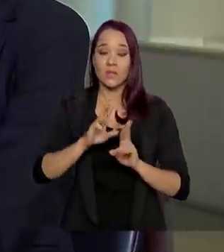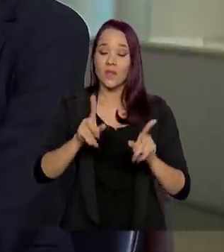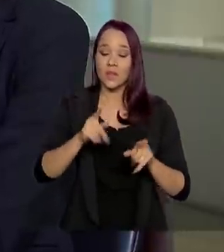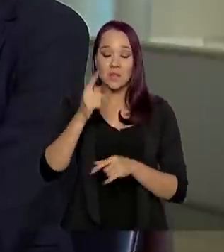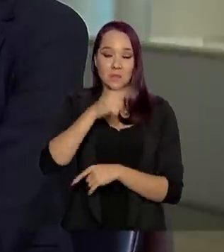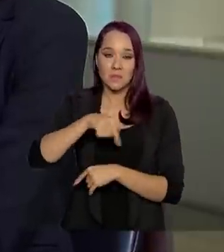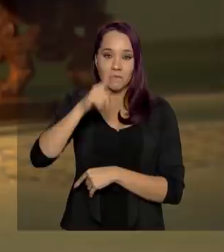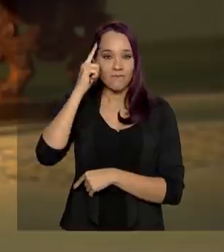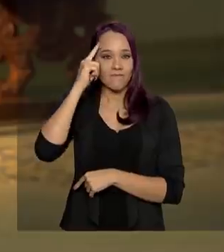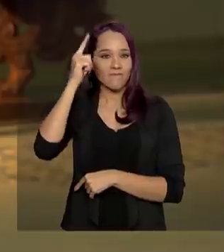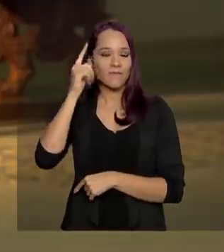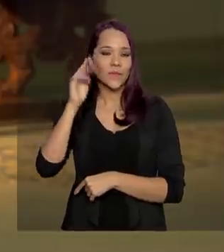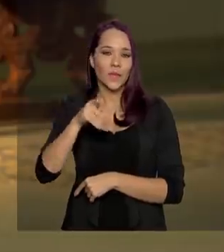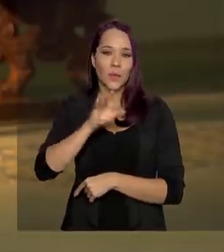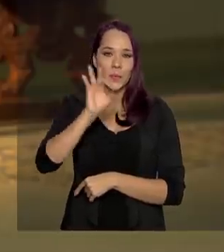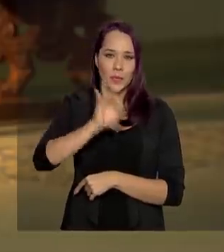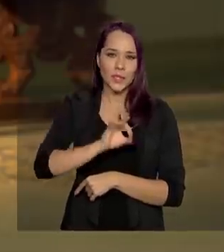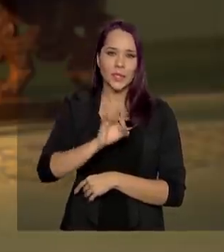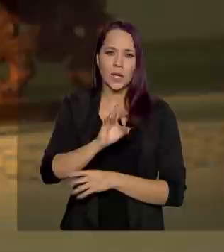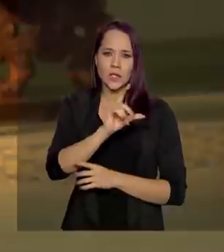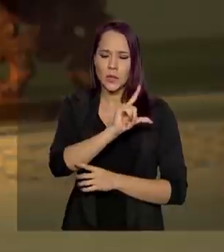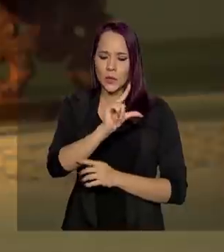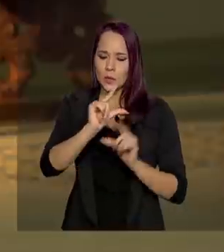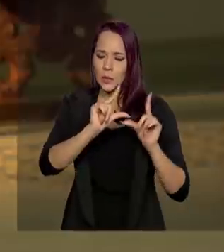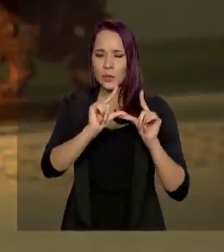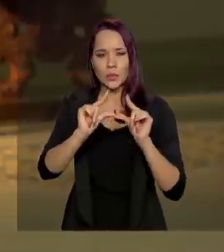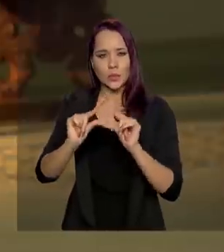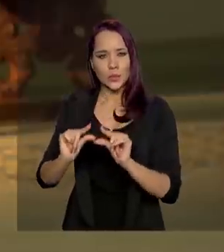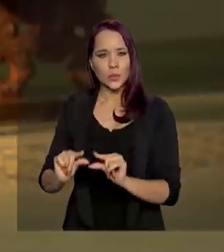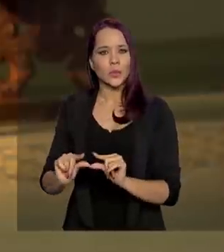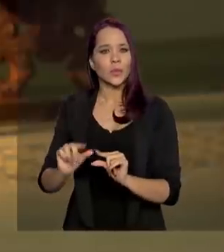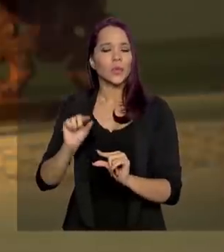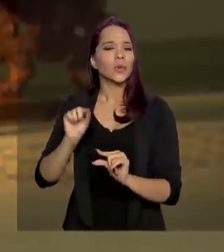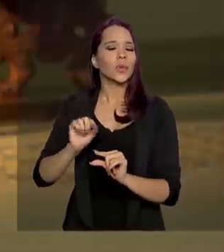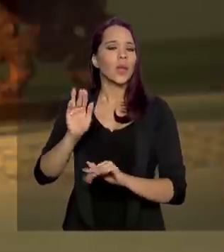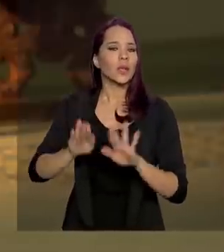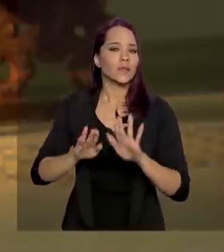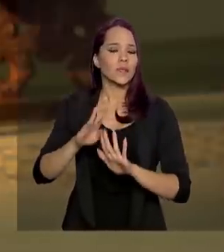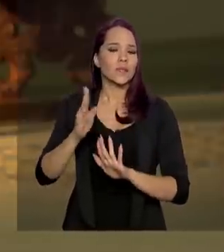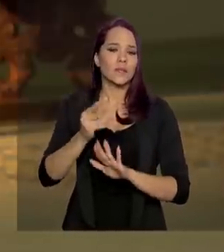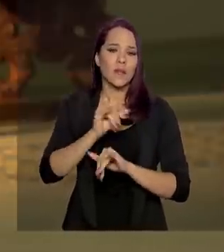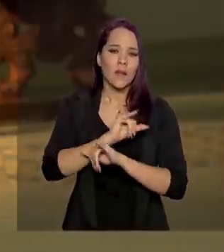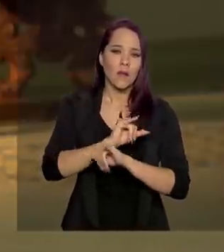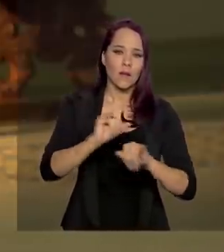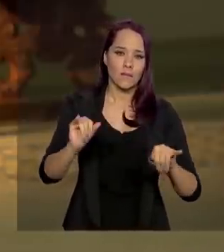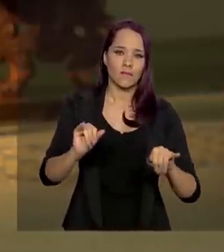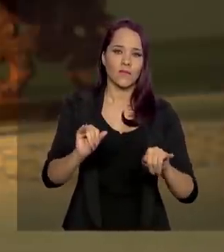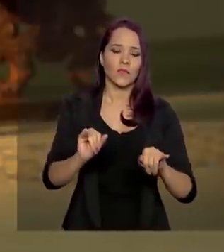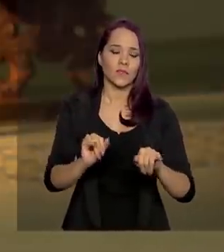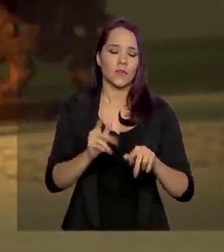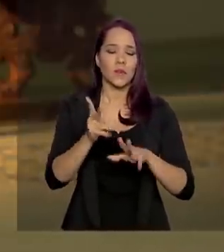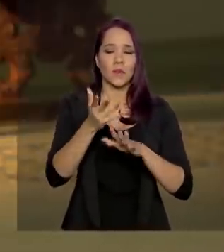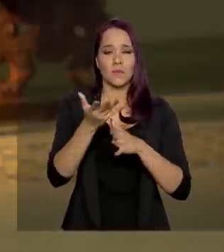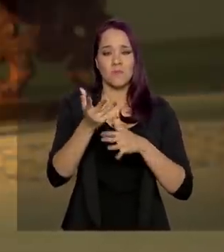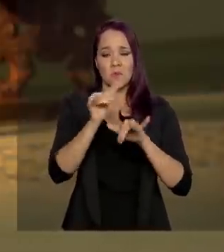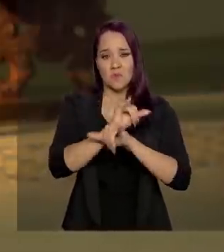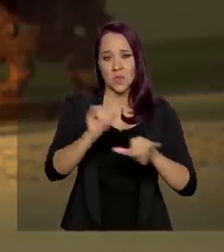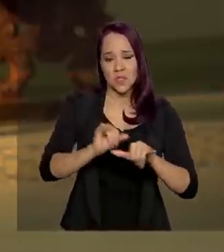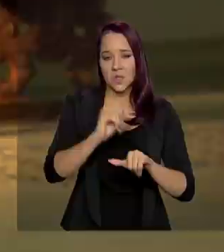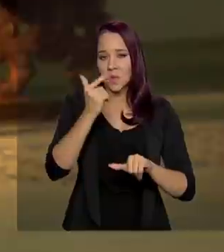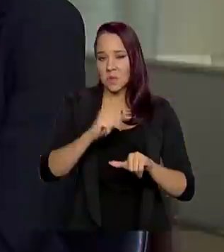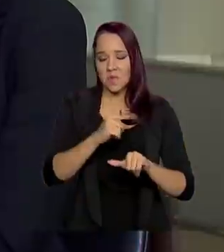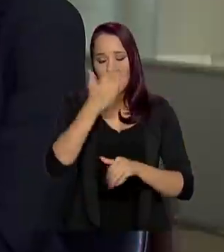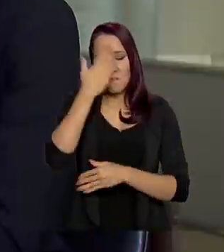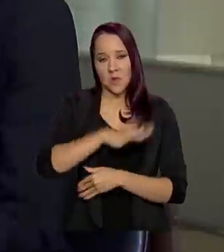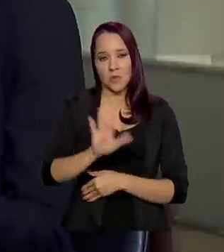imagina, nós temos aí uma taxa muito menor do que o que, às vezes, se coloca em pauta com notícias sem nenhuma